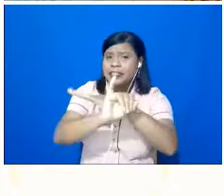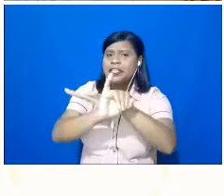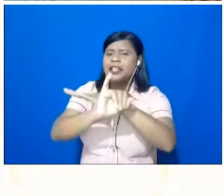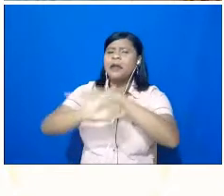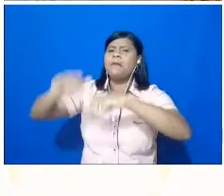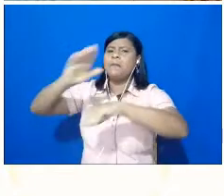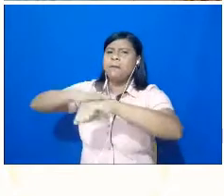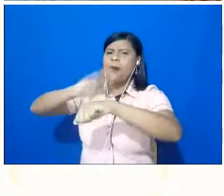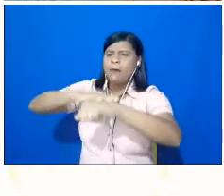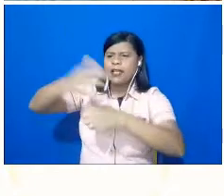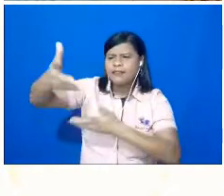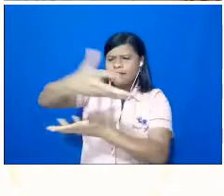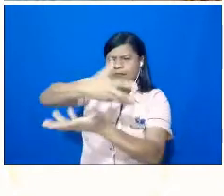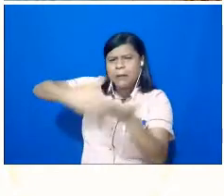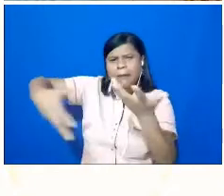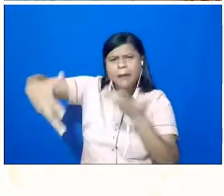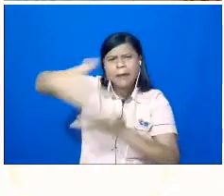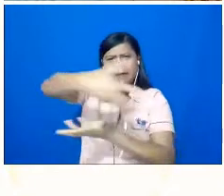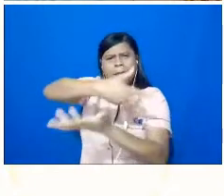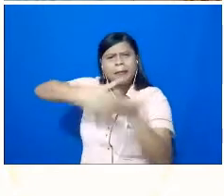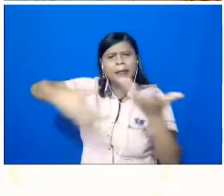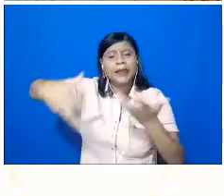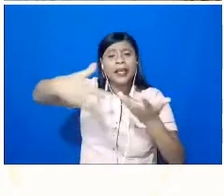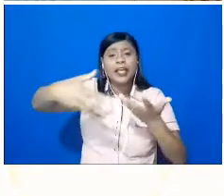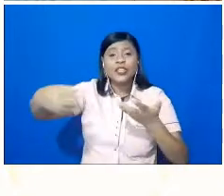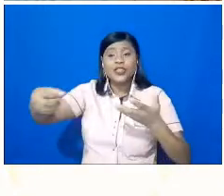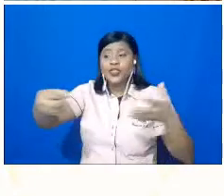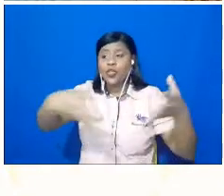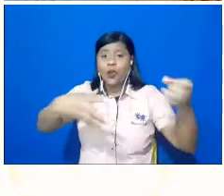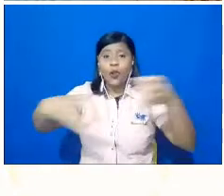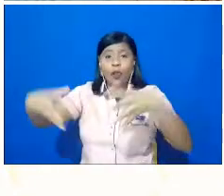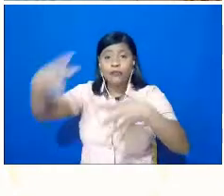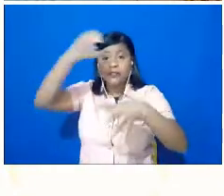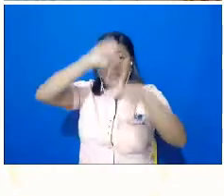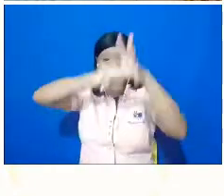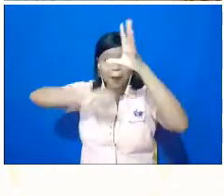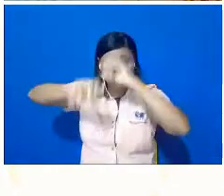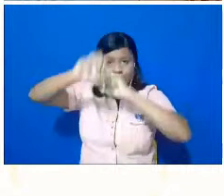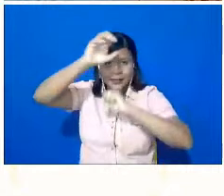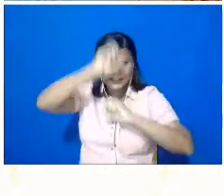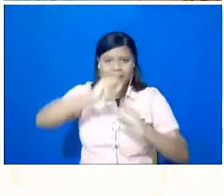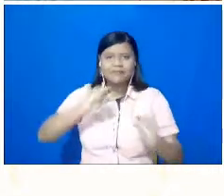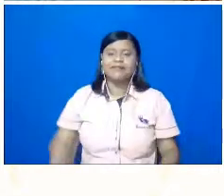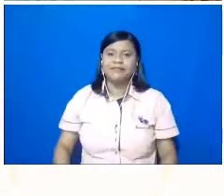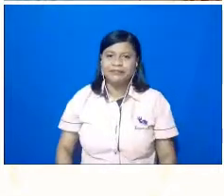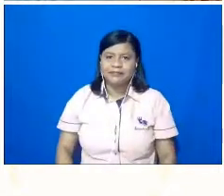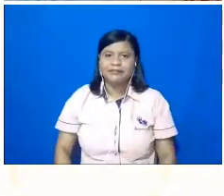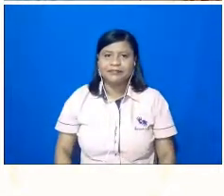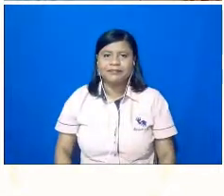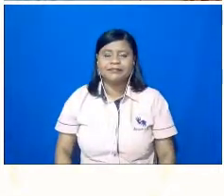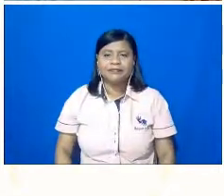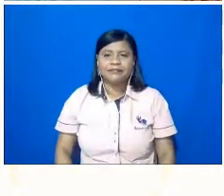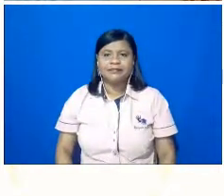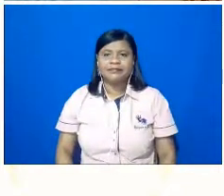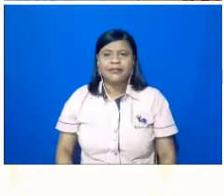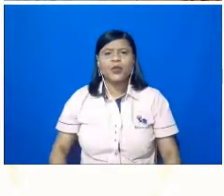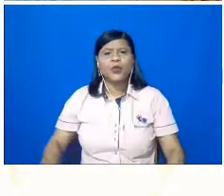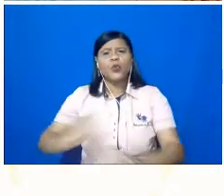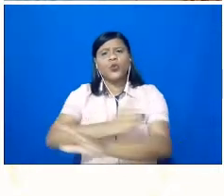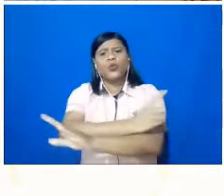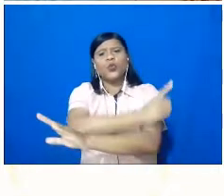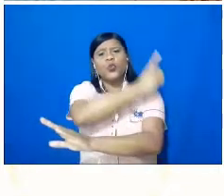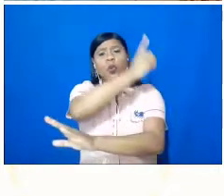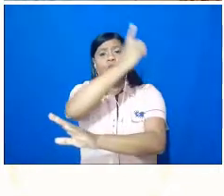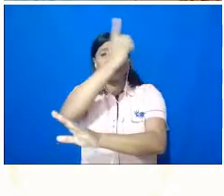de integração, de novas formas de aprendizado, o que levou o dia inteiro. Então, o pessoal